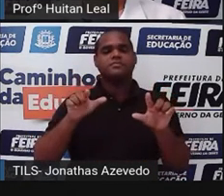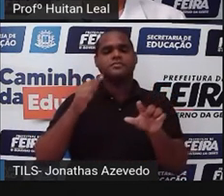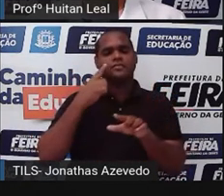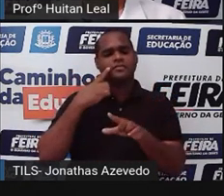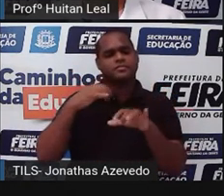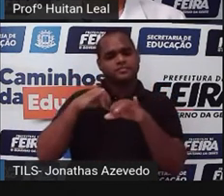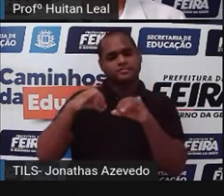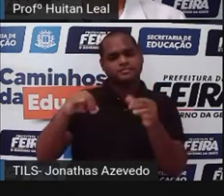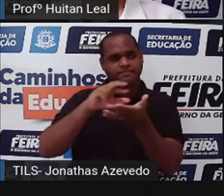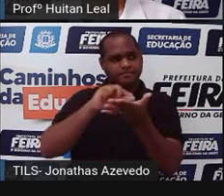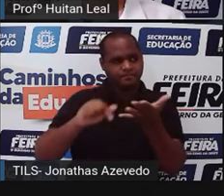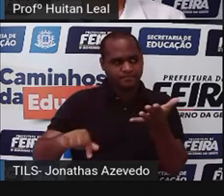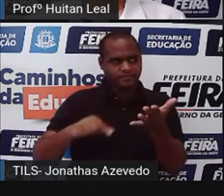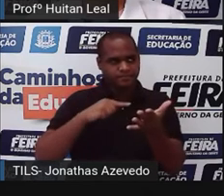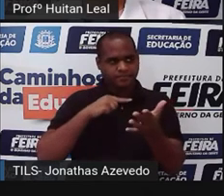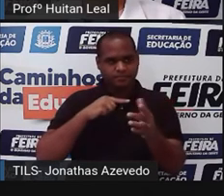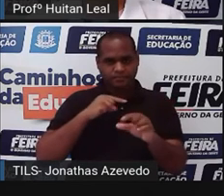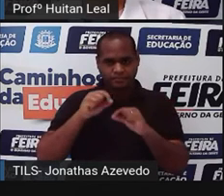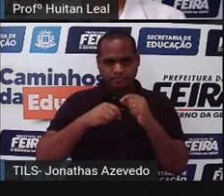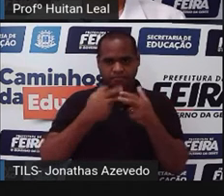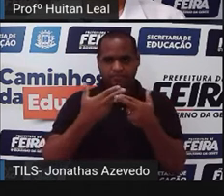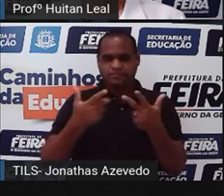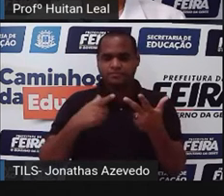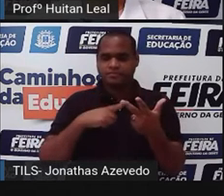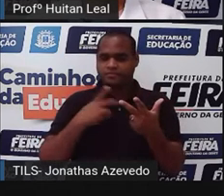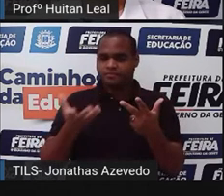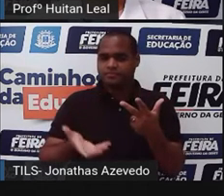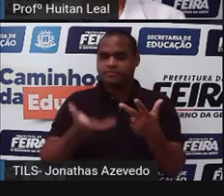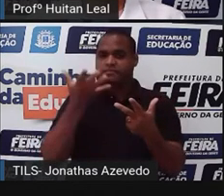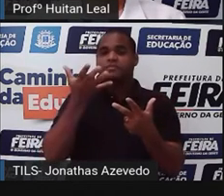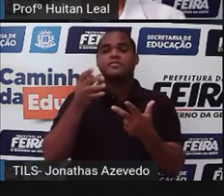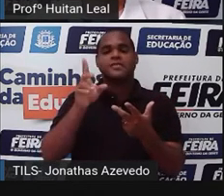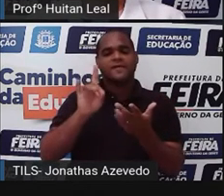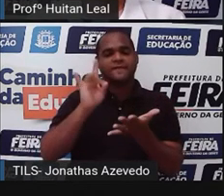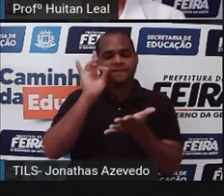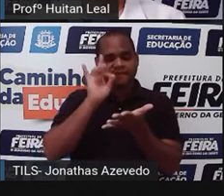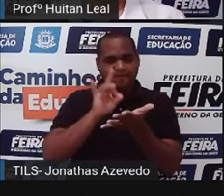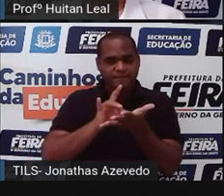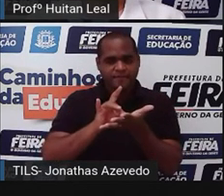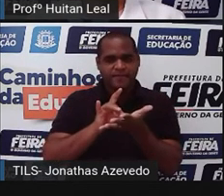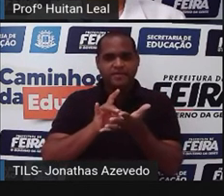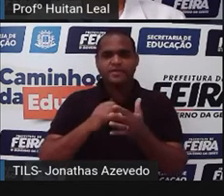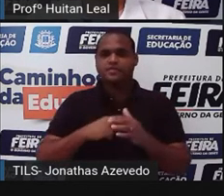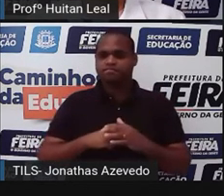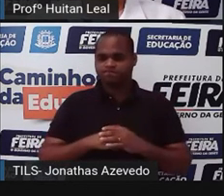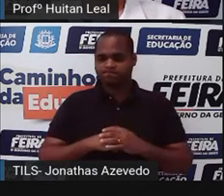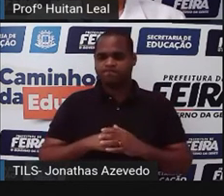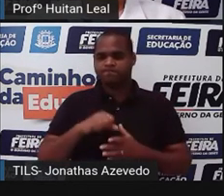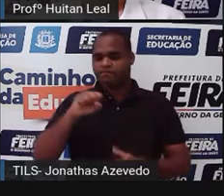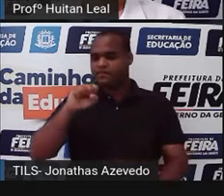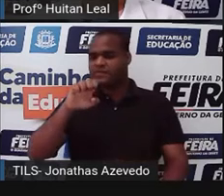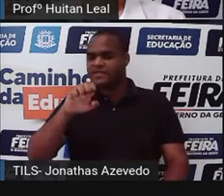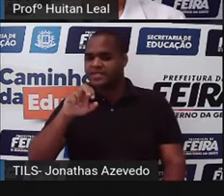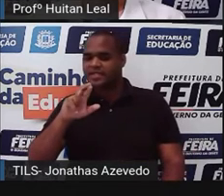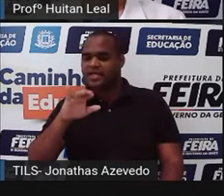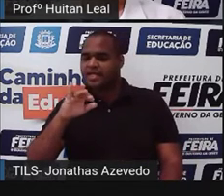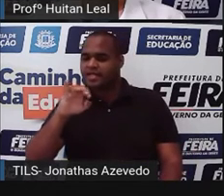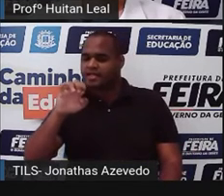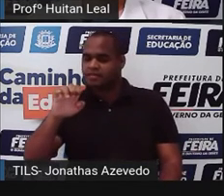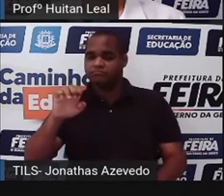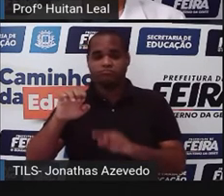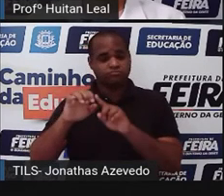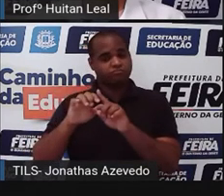vezes, generalizadoras, isto é, estreia série, não estreia uma série. Ok?